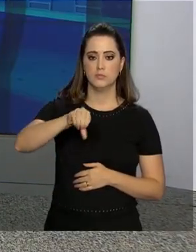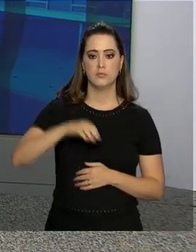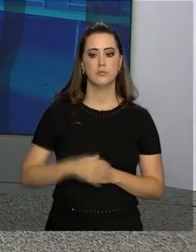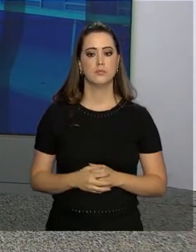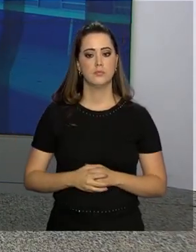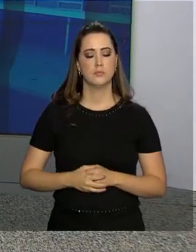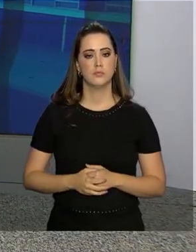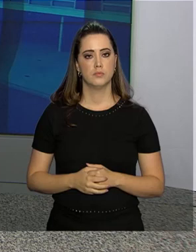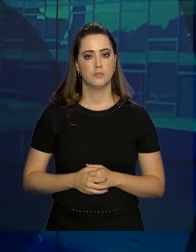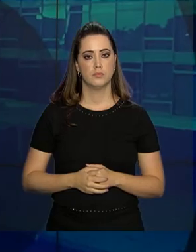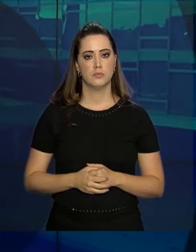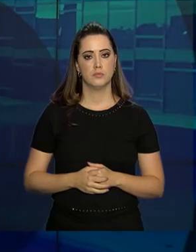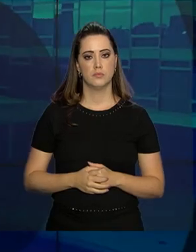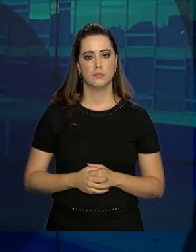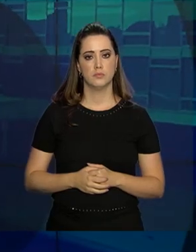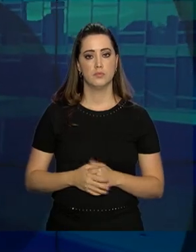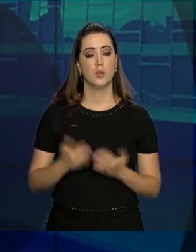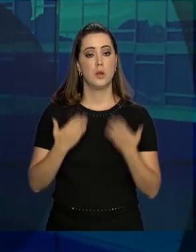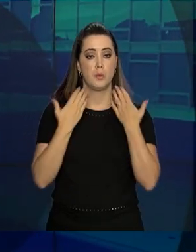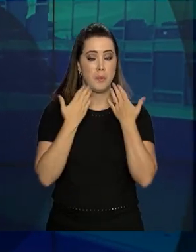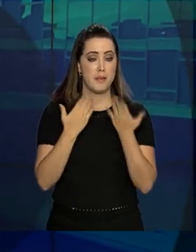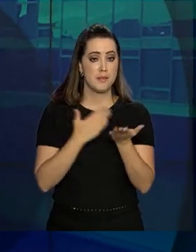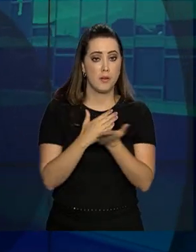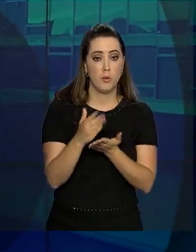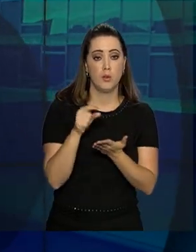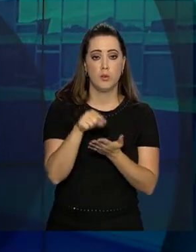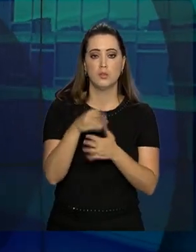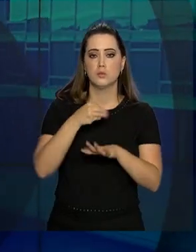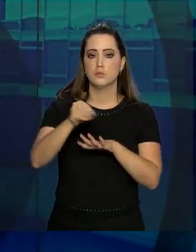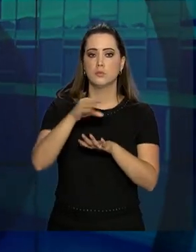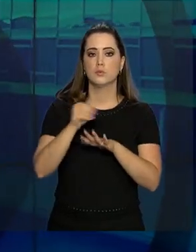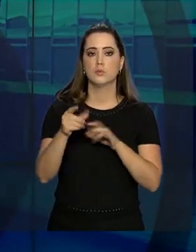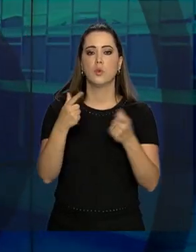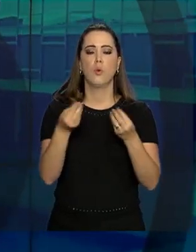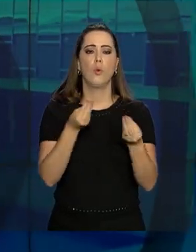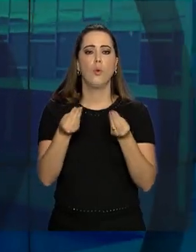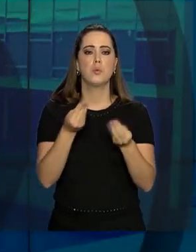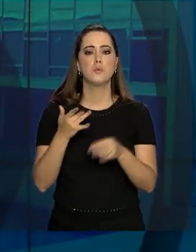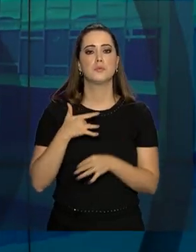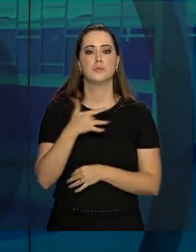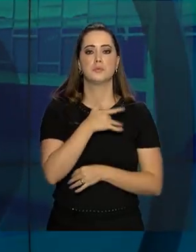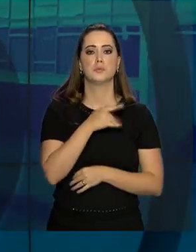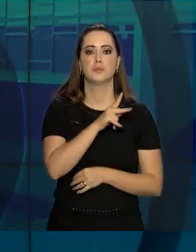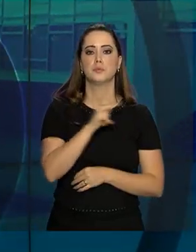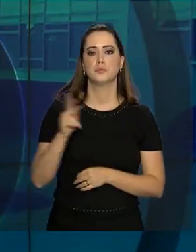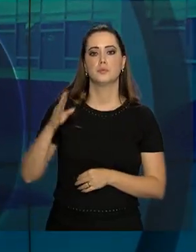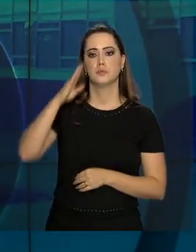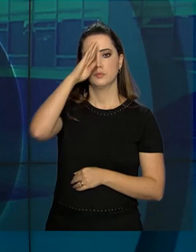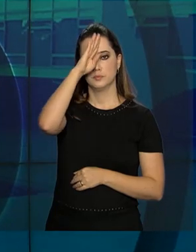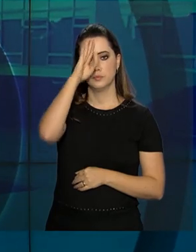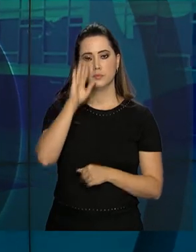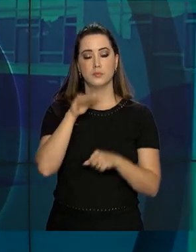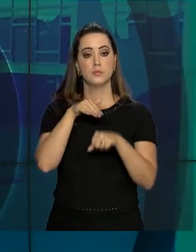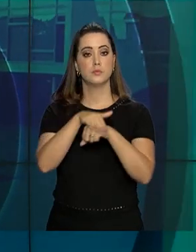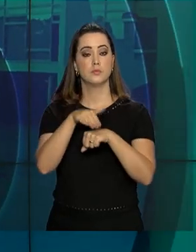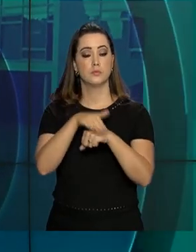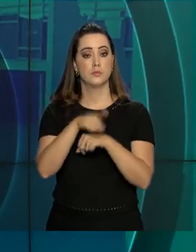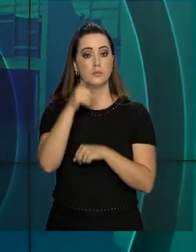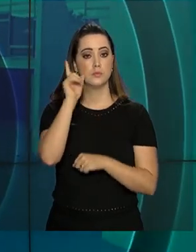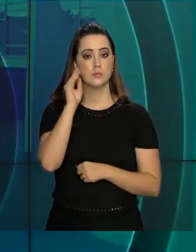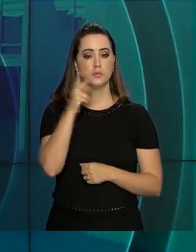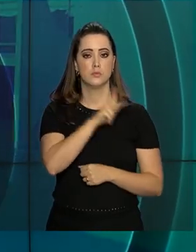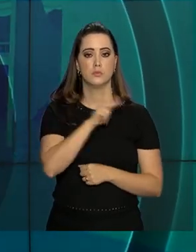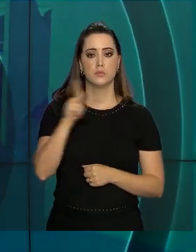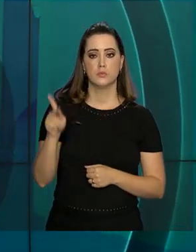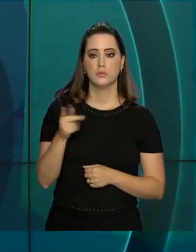de 2019. A gente começa a edição com as informações sobre o quadro de saúde do presidente Jair Bolsonaro. Na